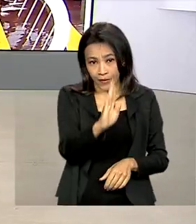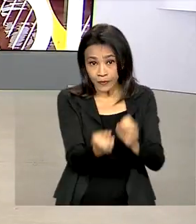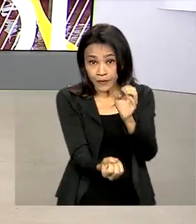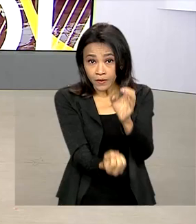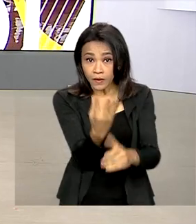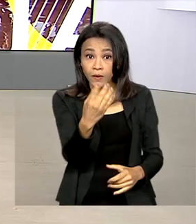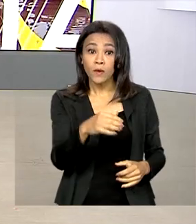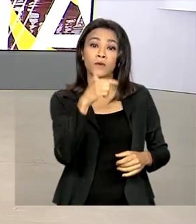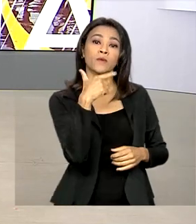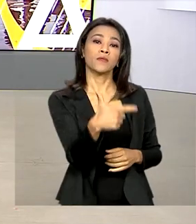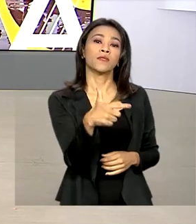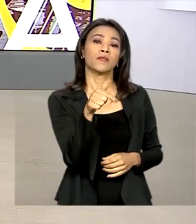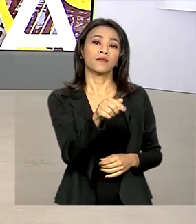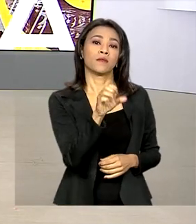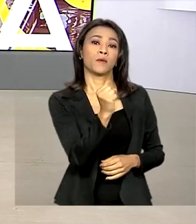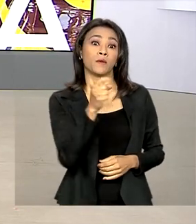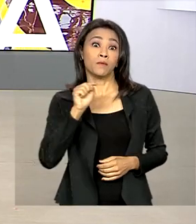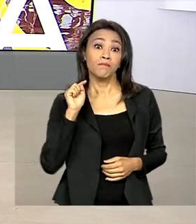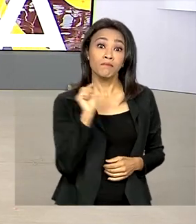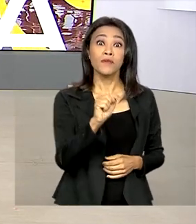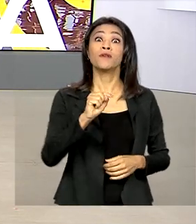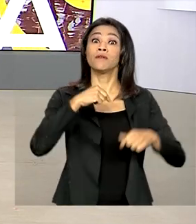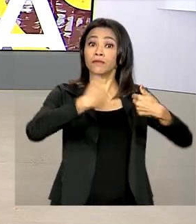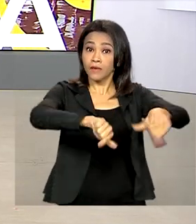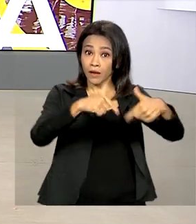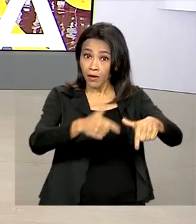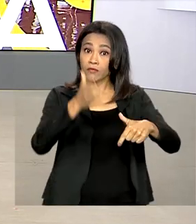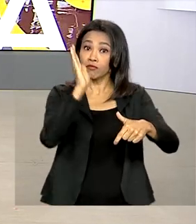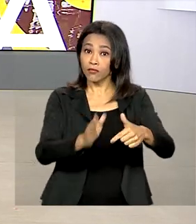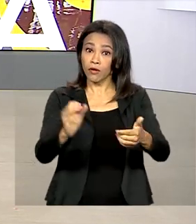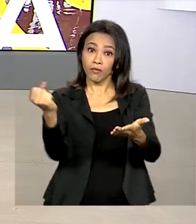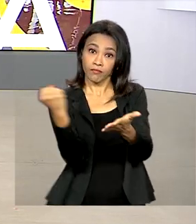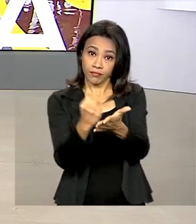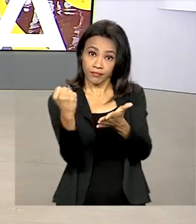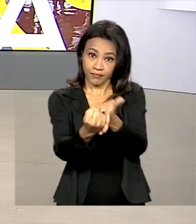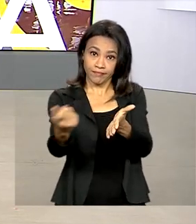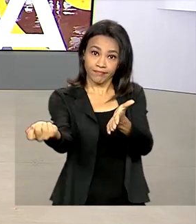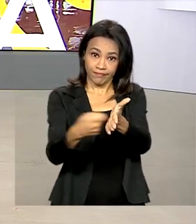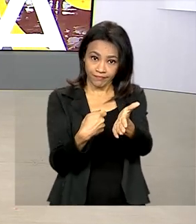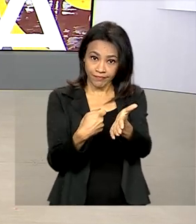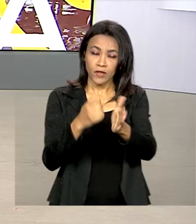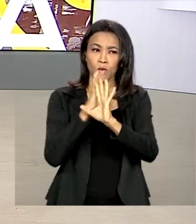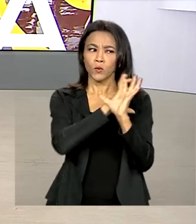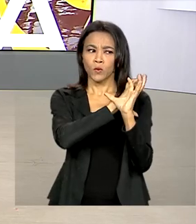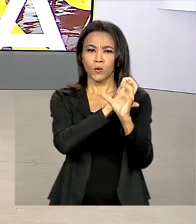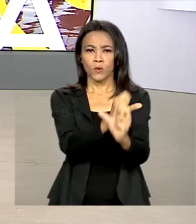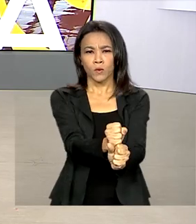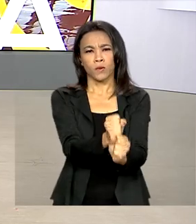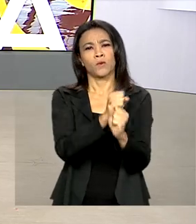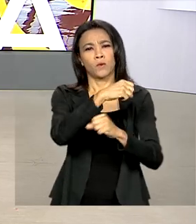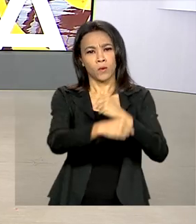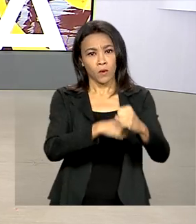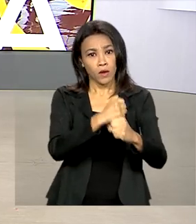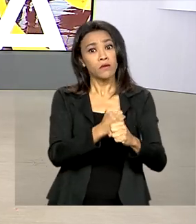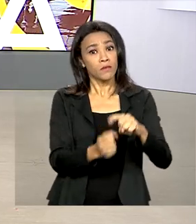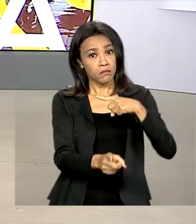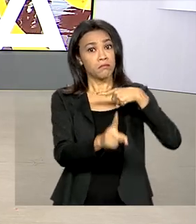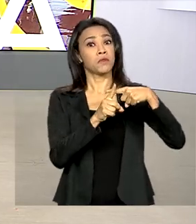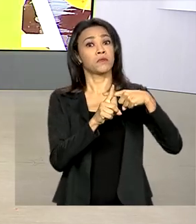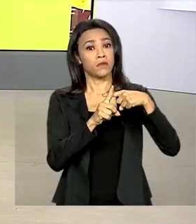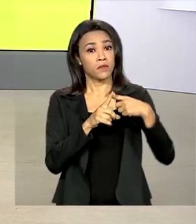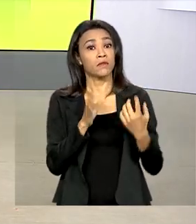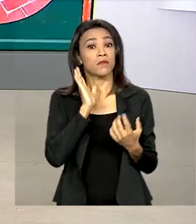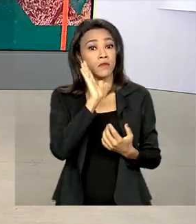mais de 278 mil empregos com carteira assinada. No acumulado do ano, o saldo também é positivo